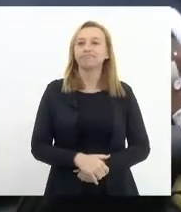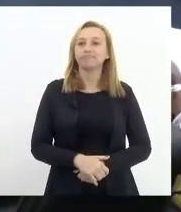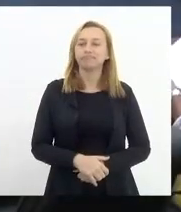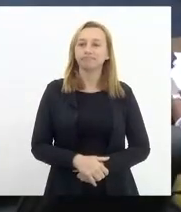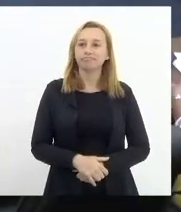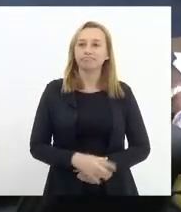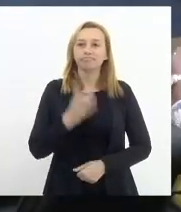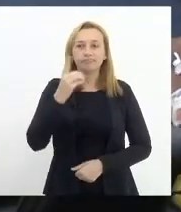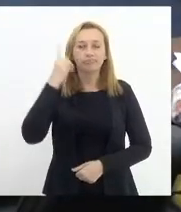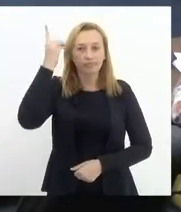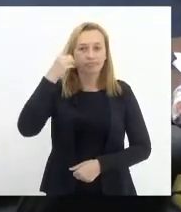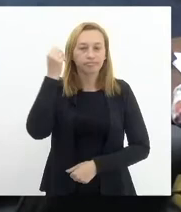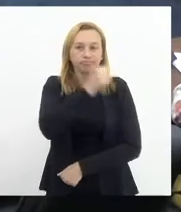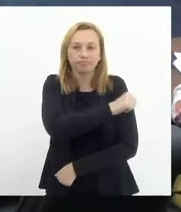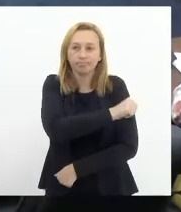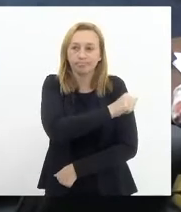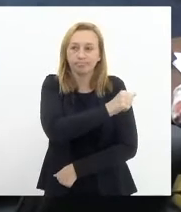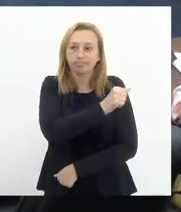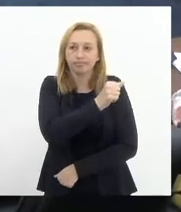Deputada Marta Rocha.